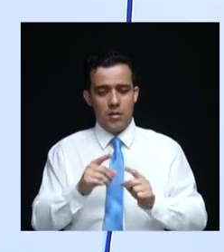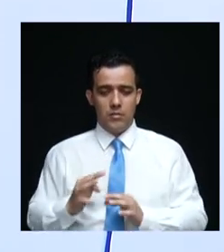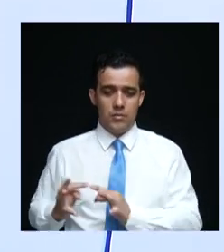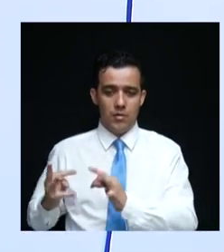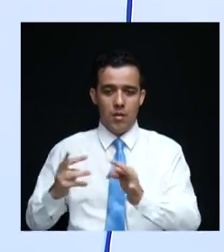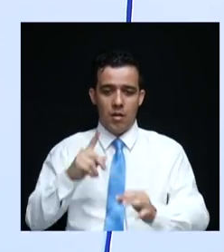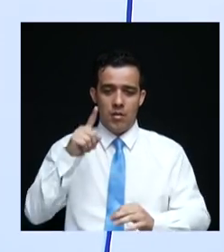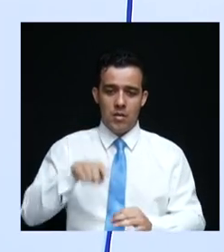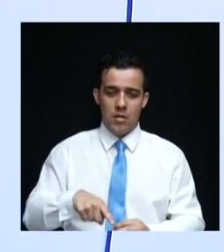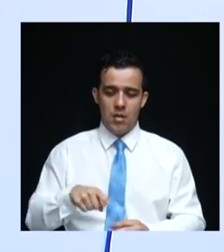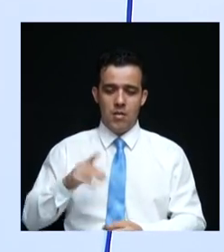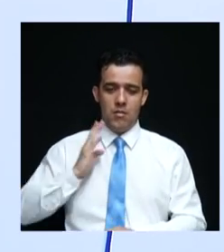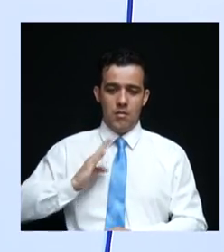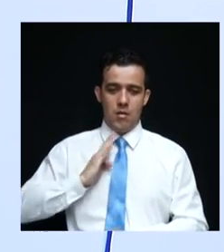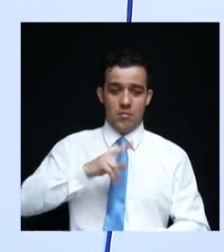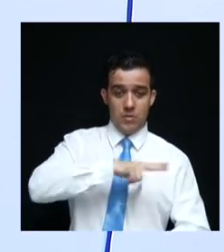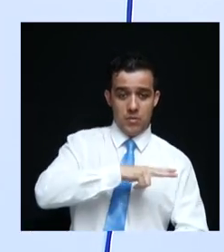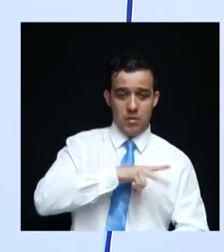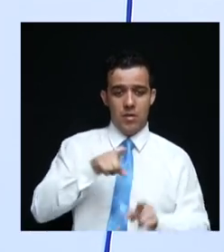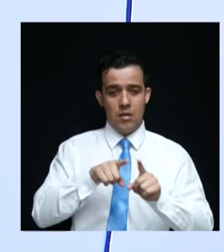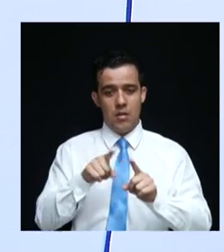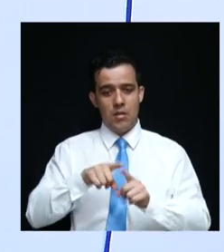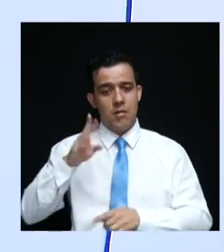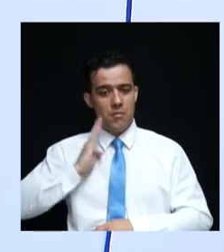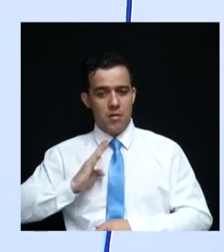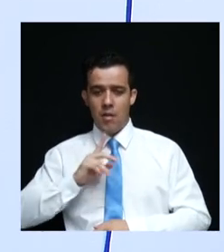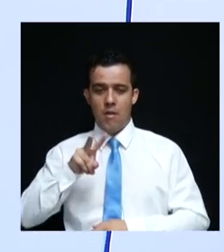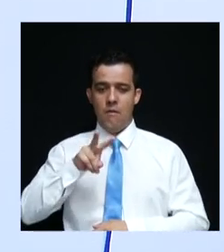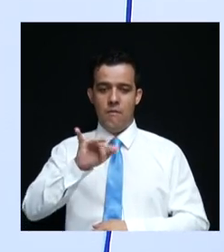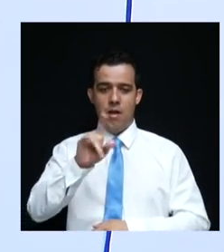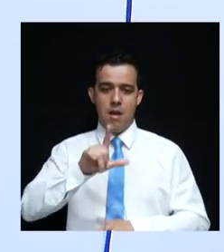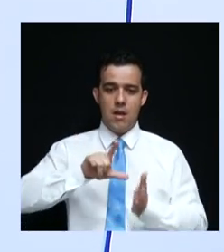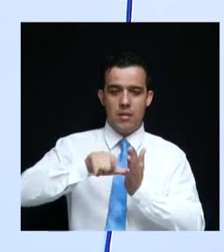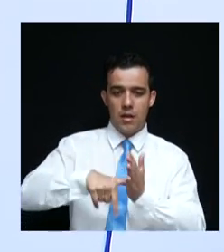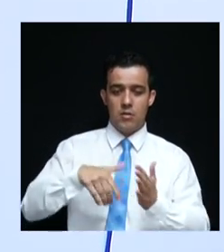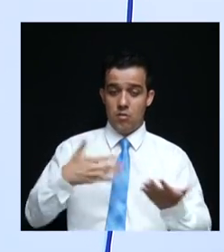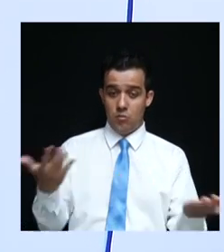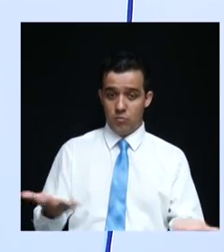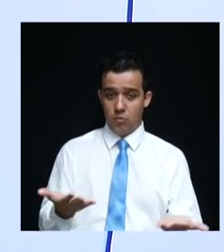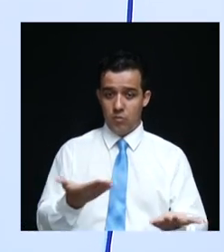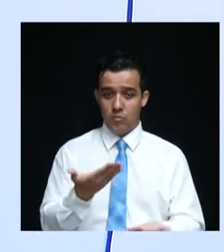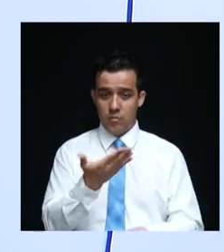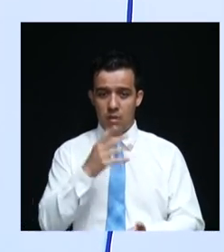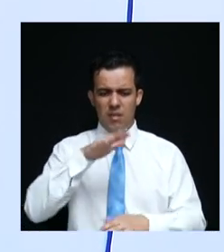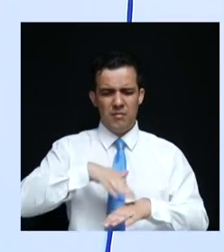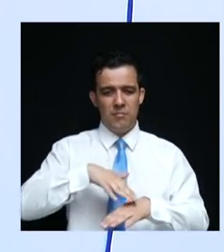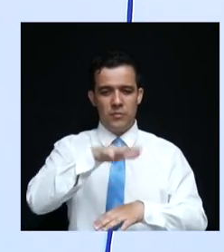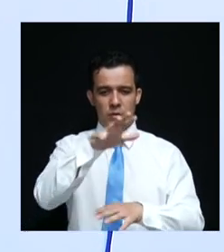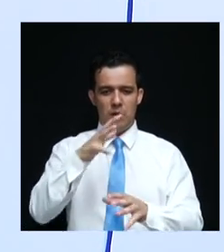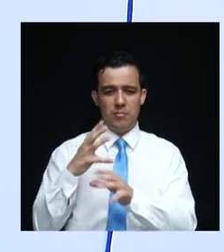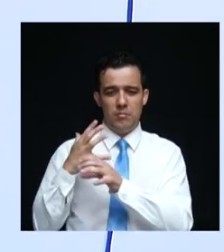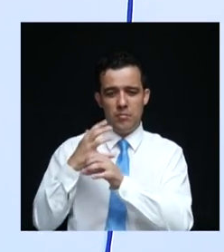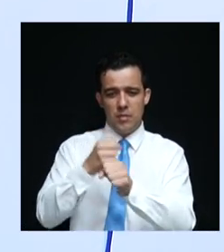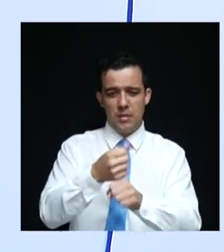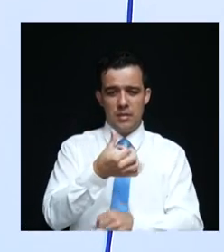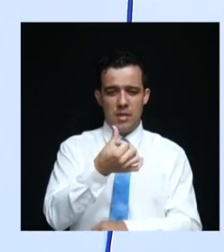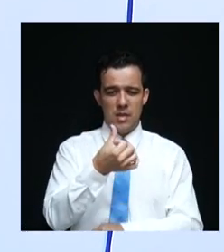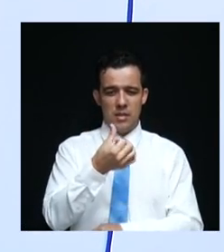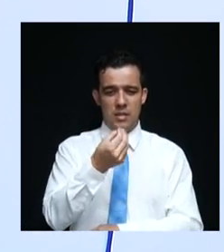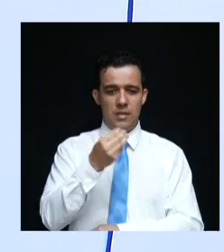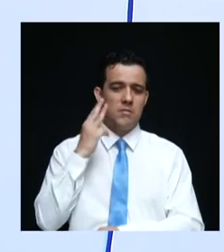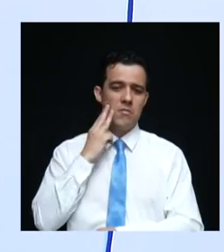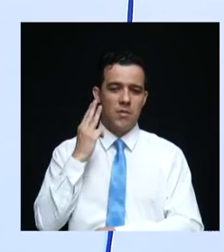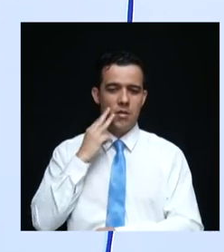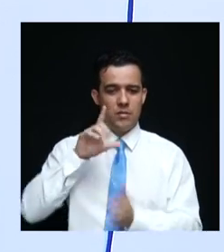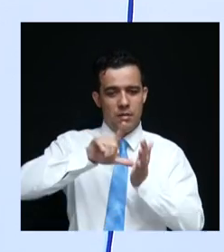particulares, para os beneficiários. Não vamos atrasar os pagamentos, como hoje, já acumulando mais de 60 milhões de reais em